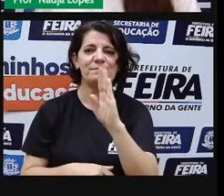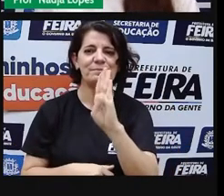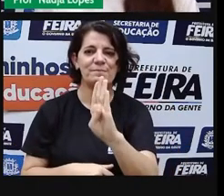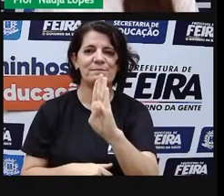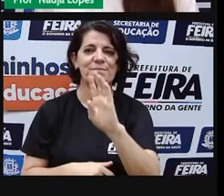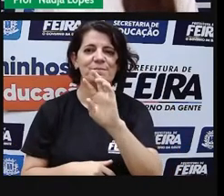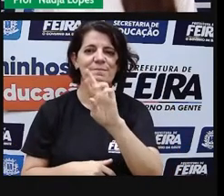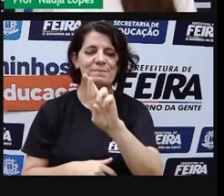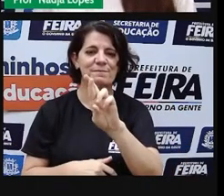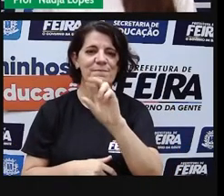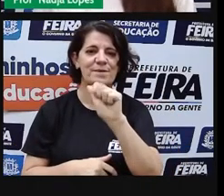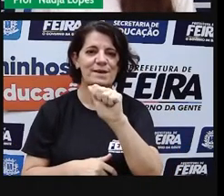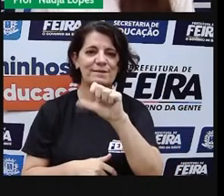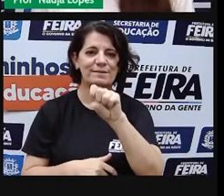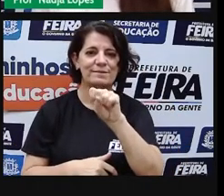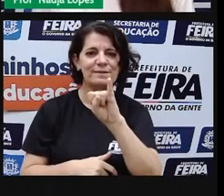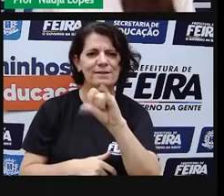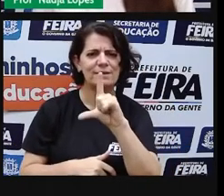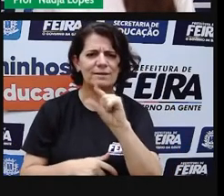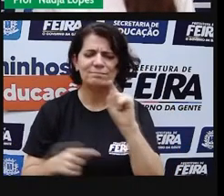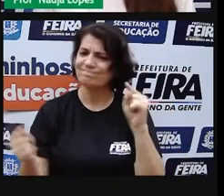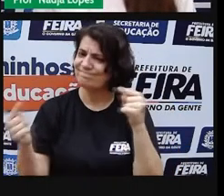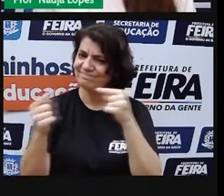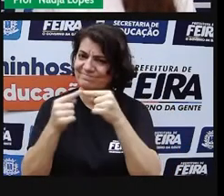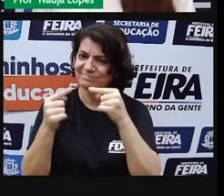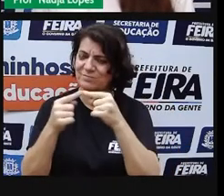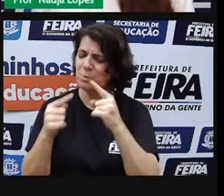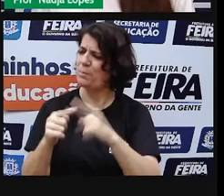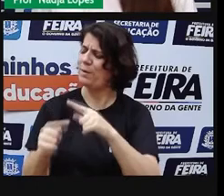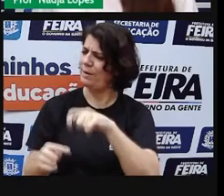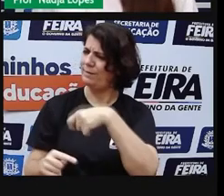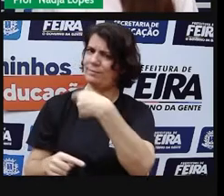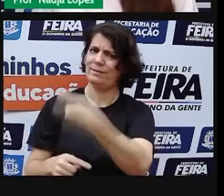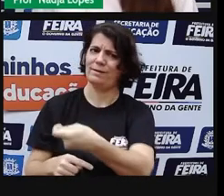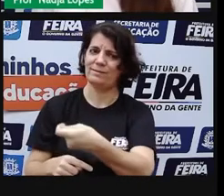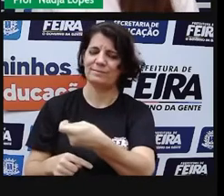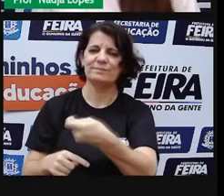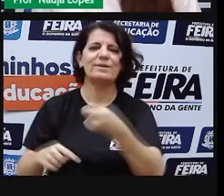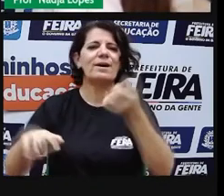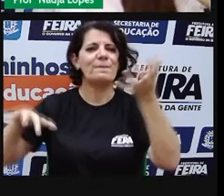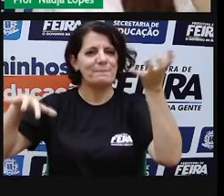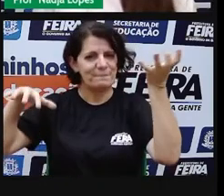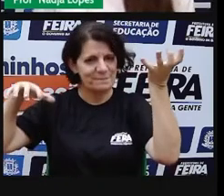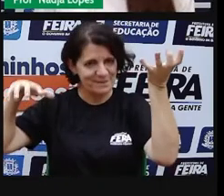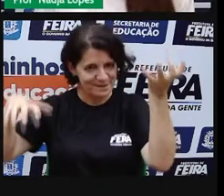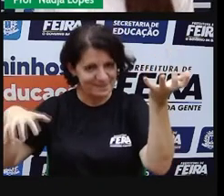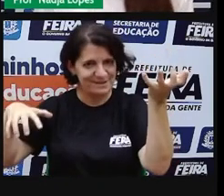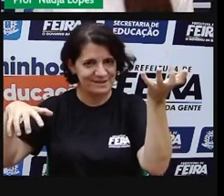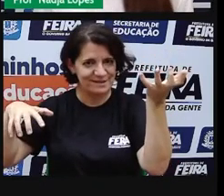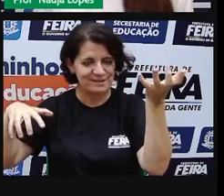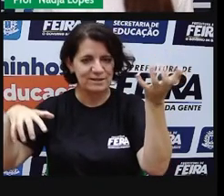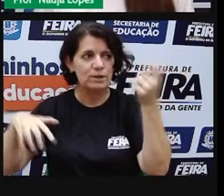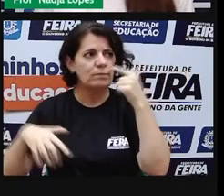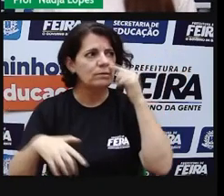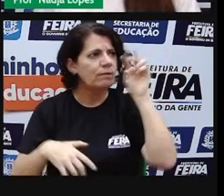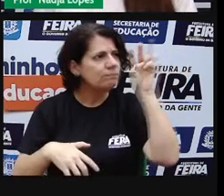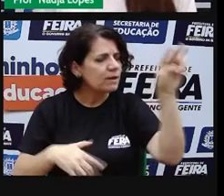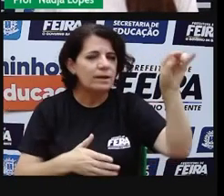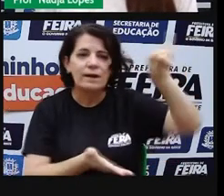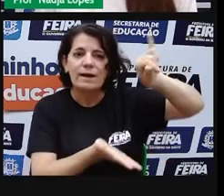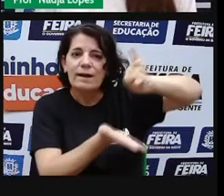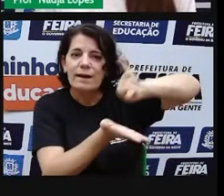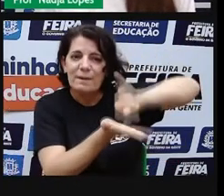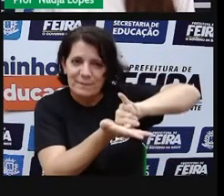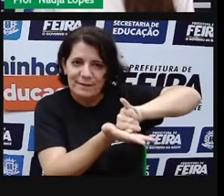deduzir, não é? O bairro Brasília, ele é chamado assim por causa da capital federal, da